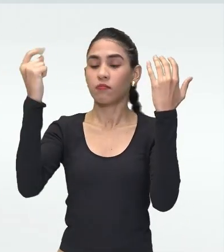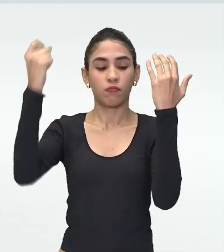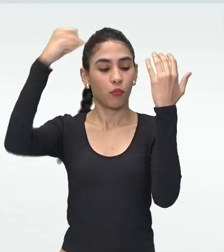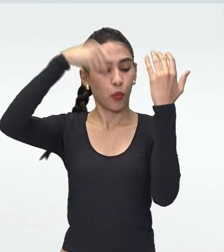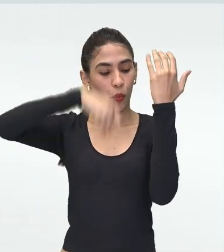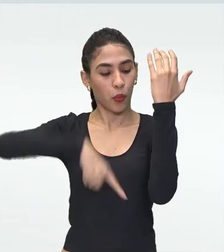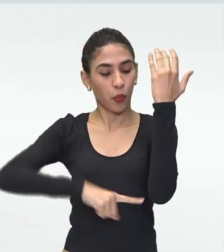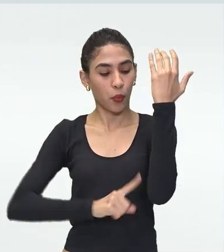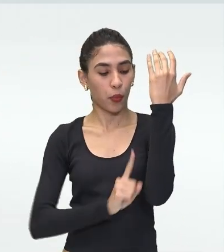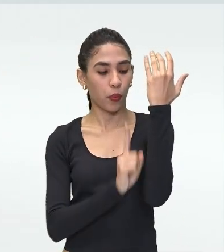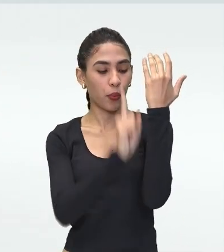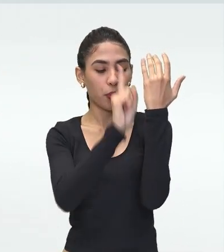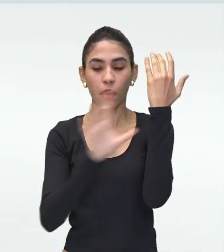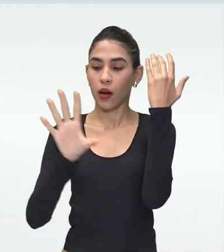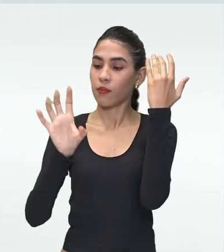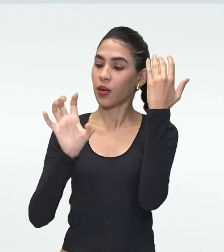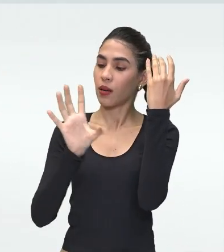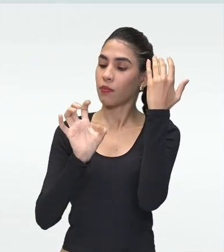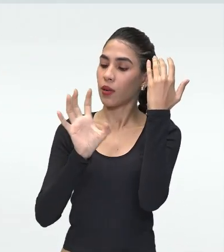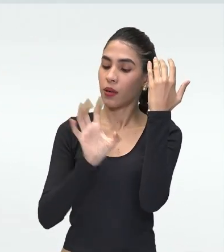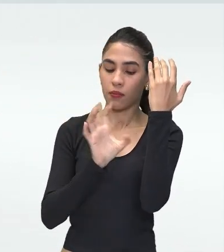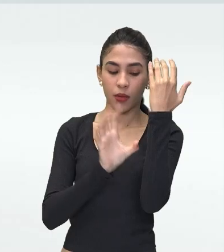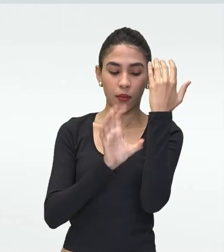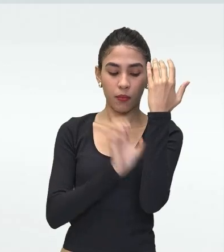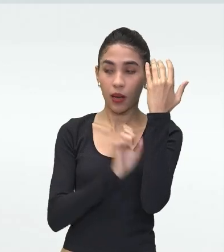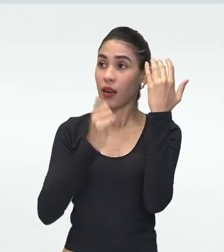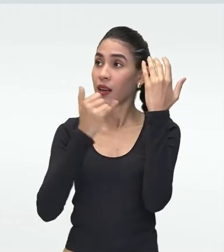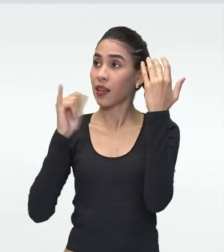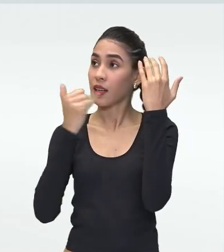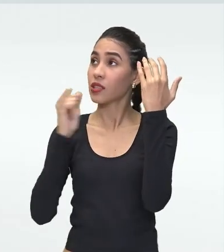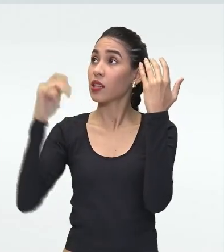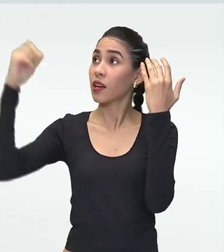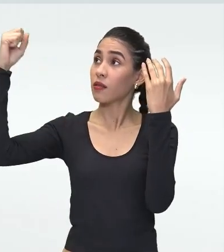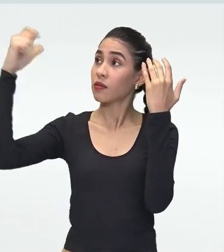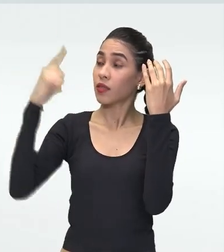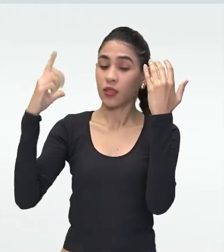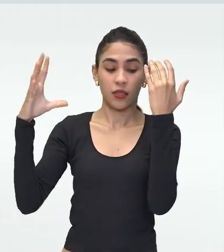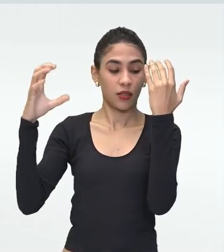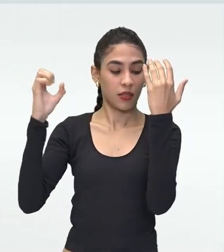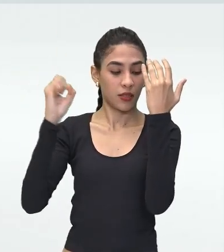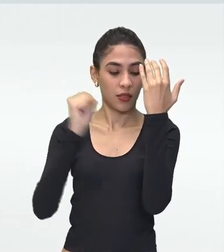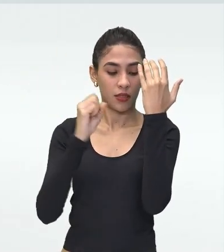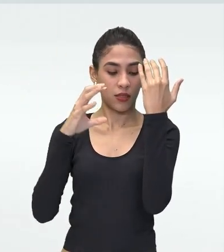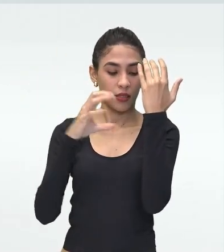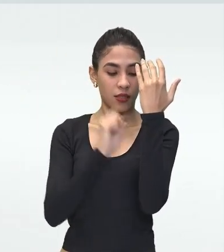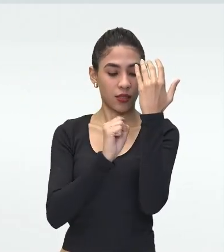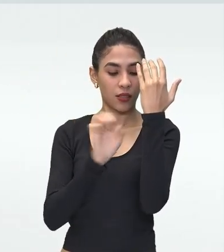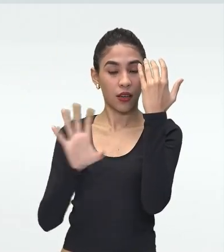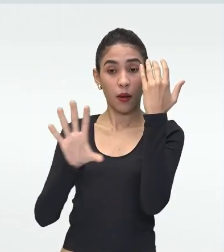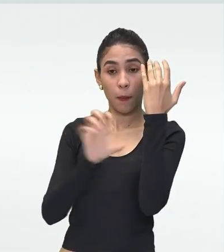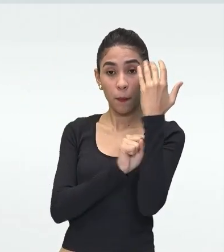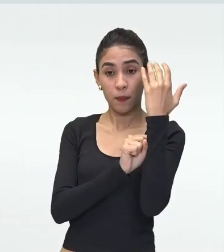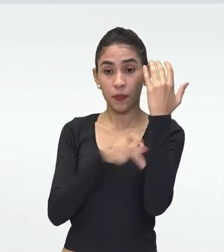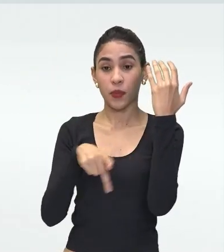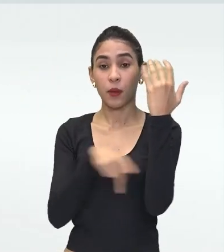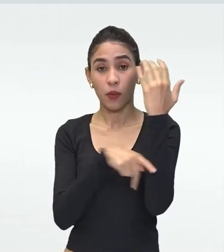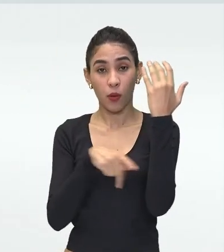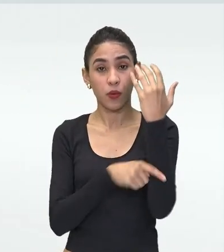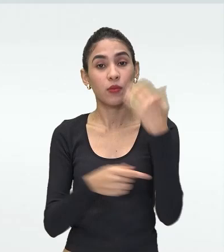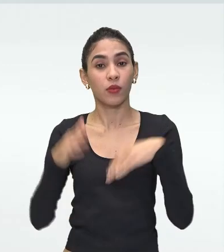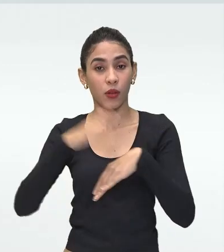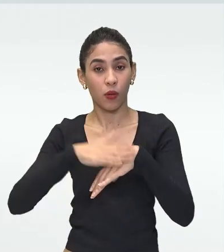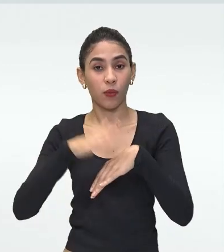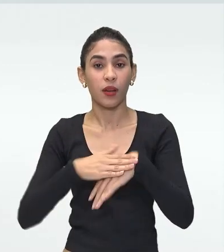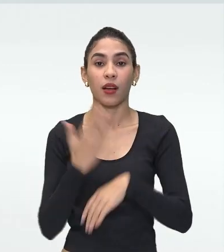plantas As águas Elas vão capturar A energia do sol Através do sol Que ela consegue Produzir o seu